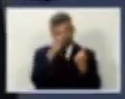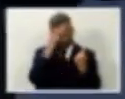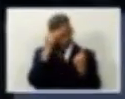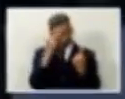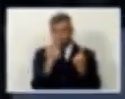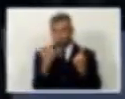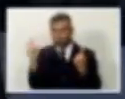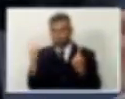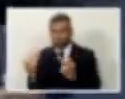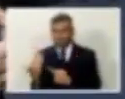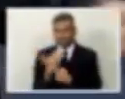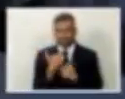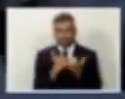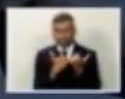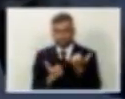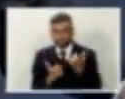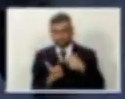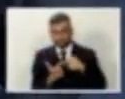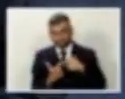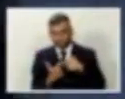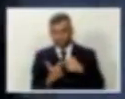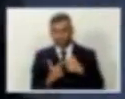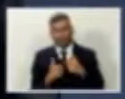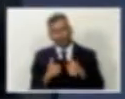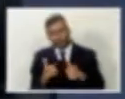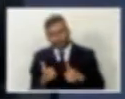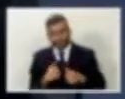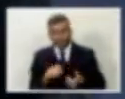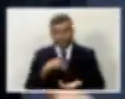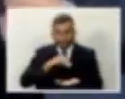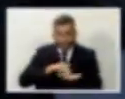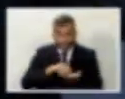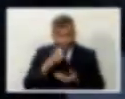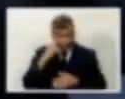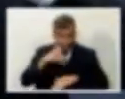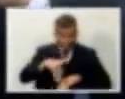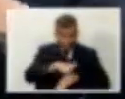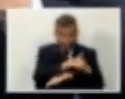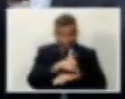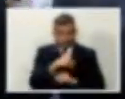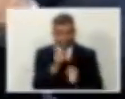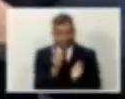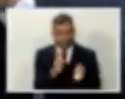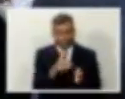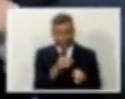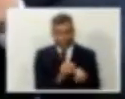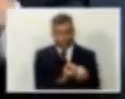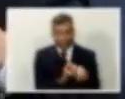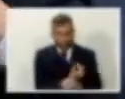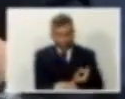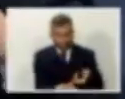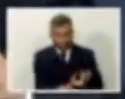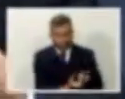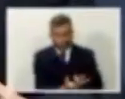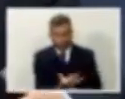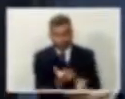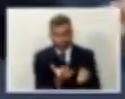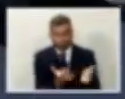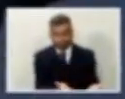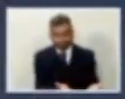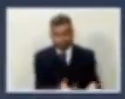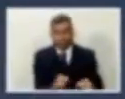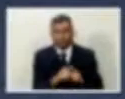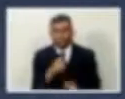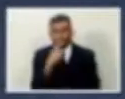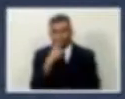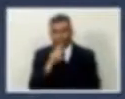buracos sem tapar, está tudo do mesmo jeito, o mato sem cortar, é só andar, o lixo então, a coisa do lixo na cidade de São Paulo, o